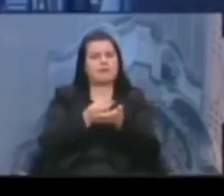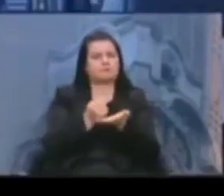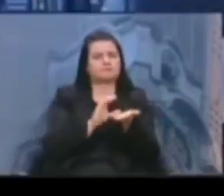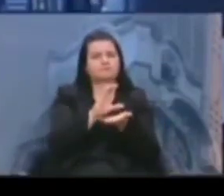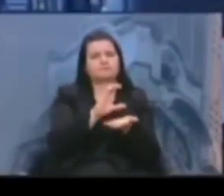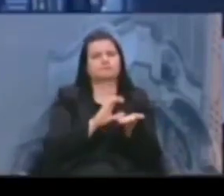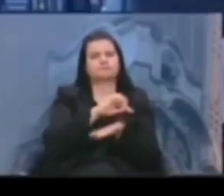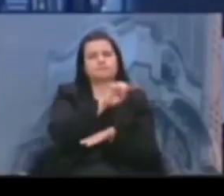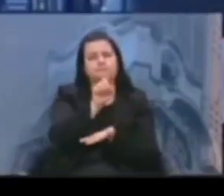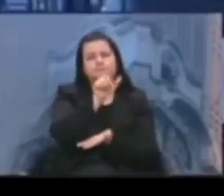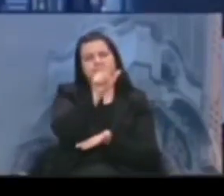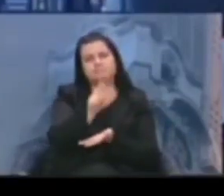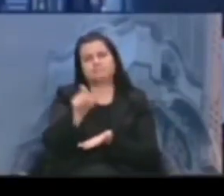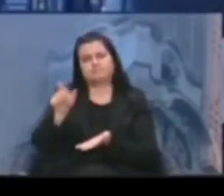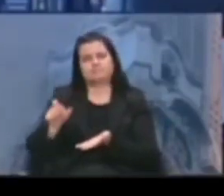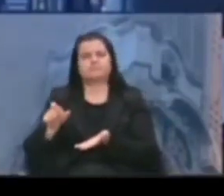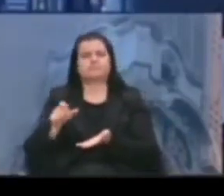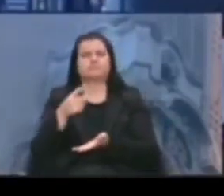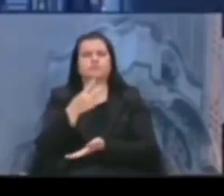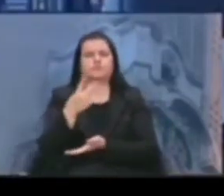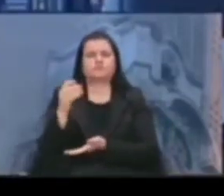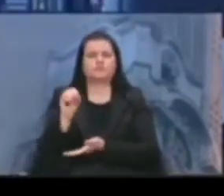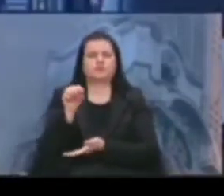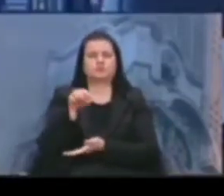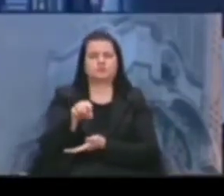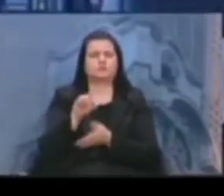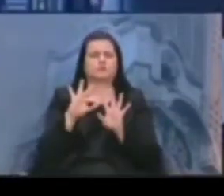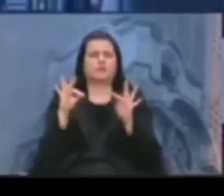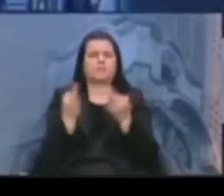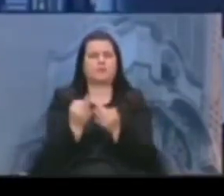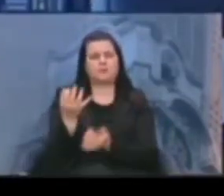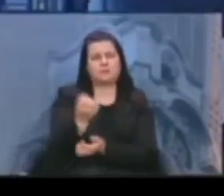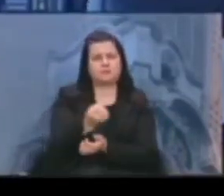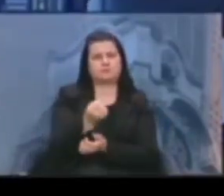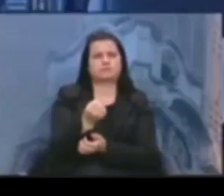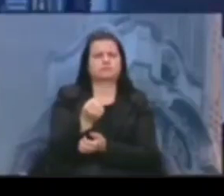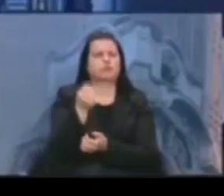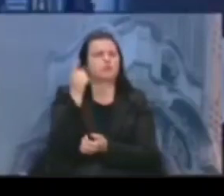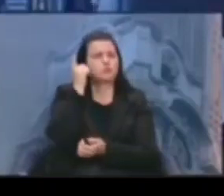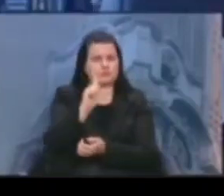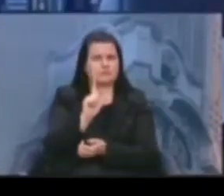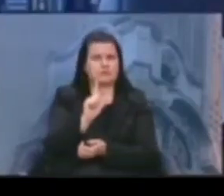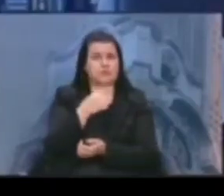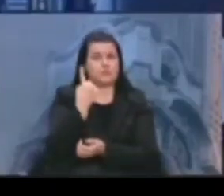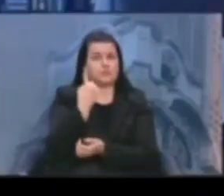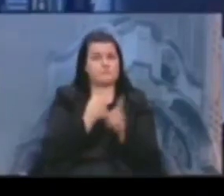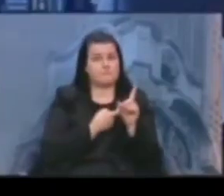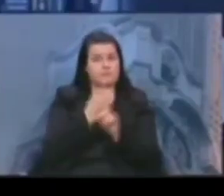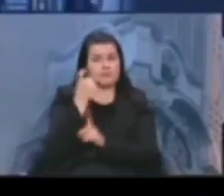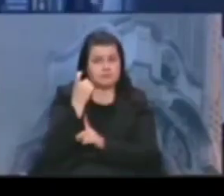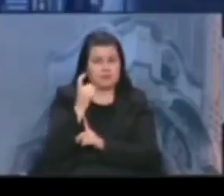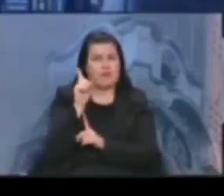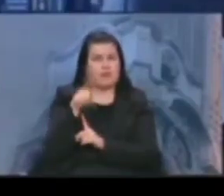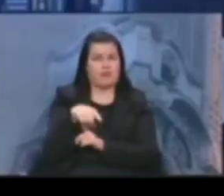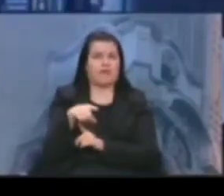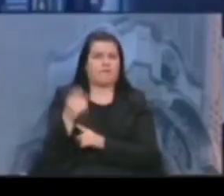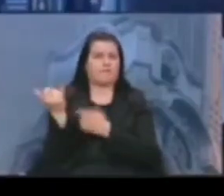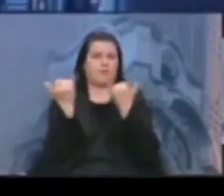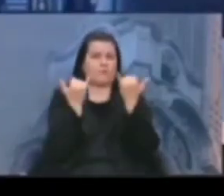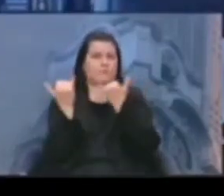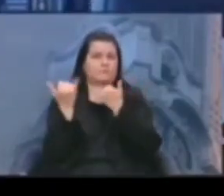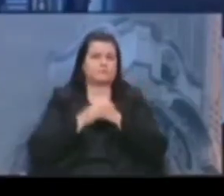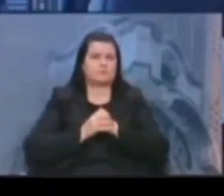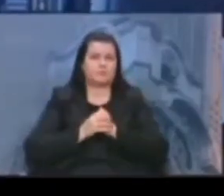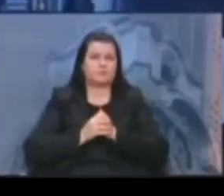para 220 mil famílias por mês. Esse é o dado. Então,